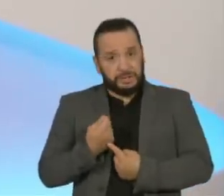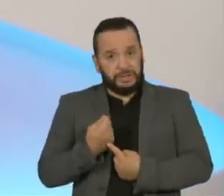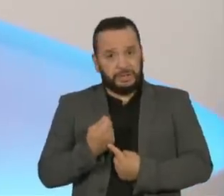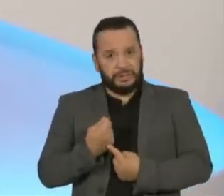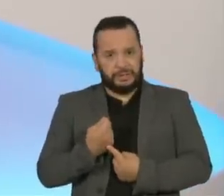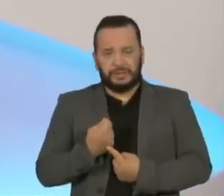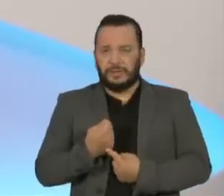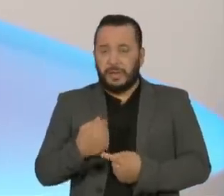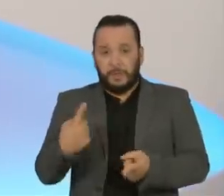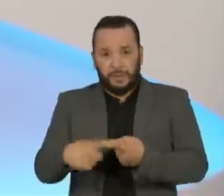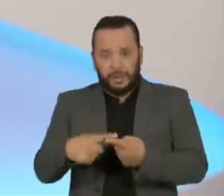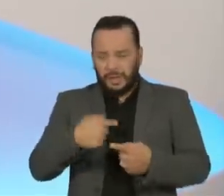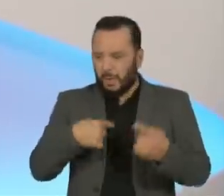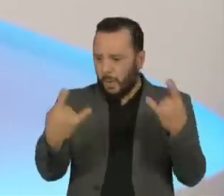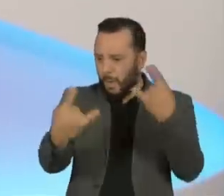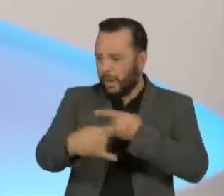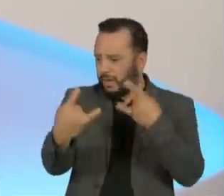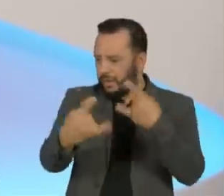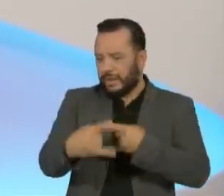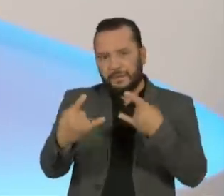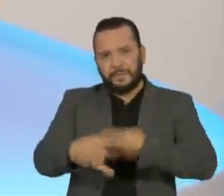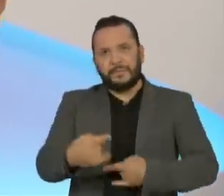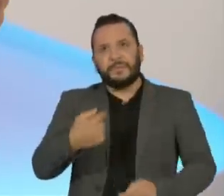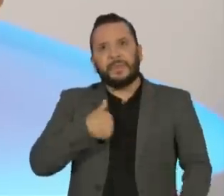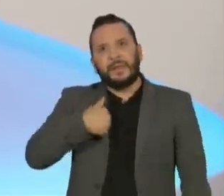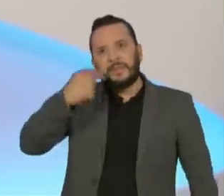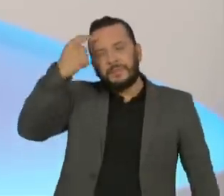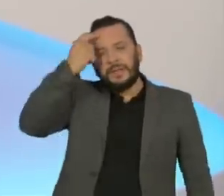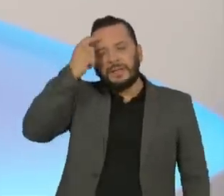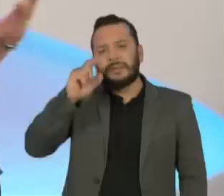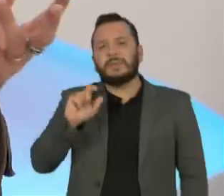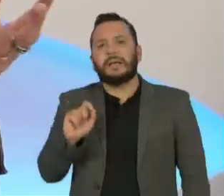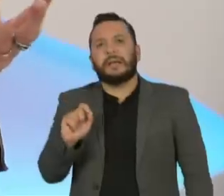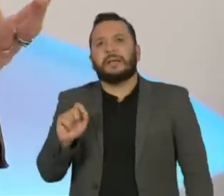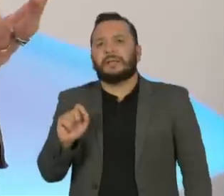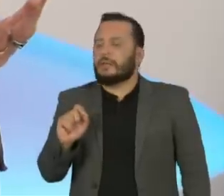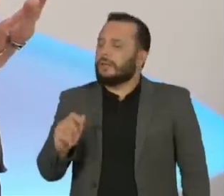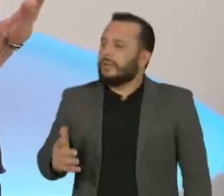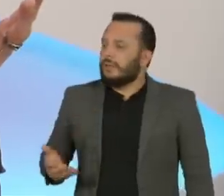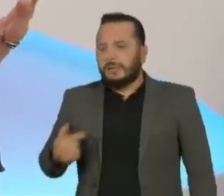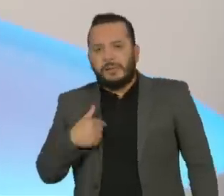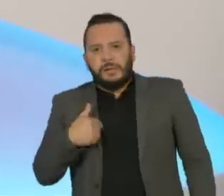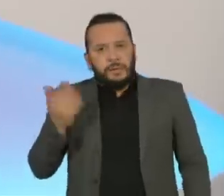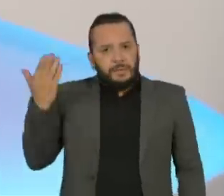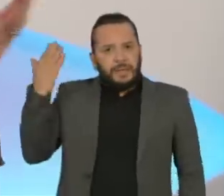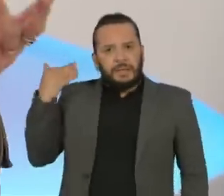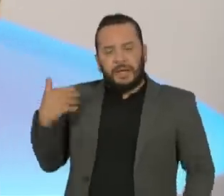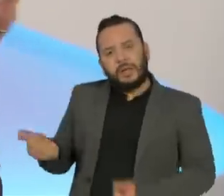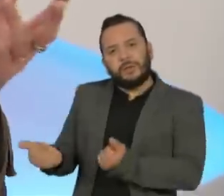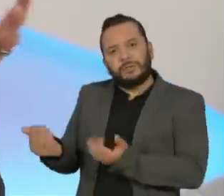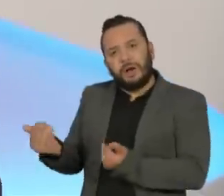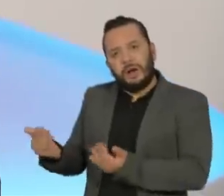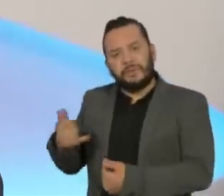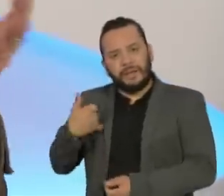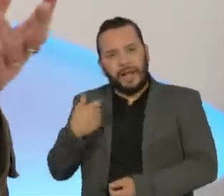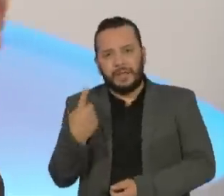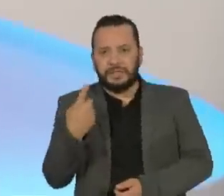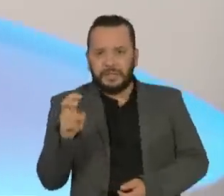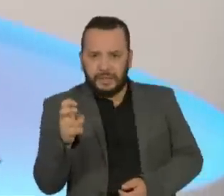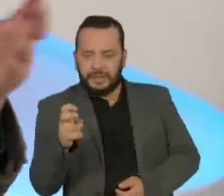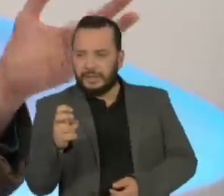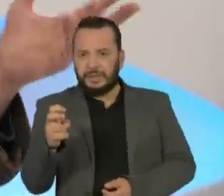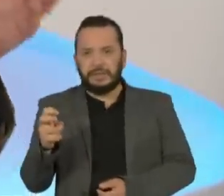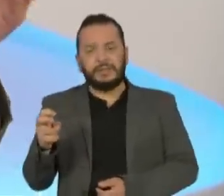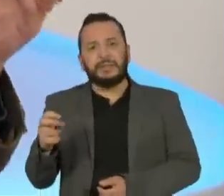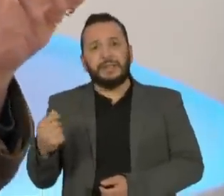só por ser roqueiro, né? Eu sempre achei assim, cara, quando eu era garoto, mesmo com 15 anos, em Berbe,